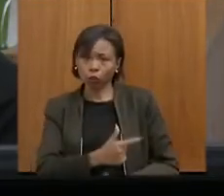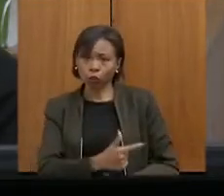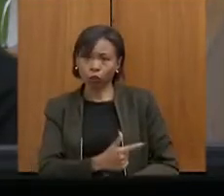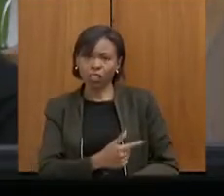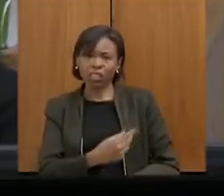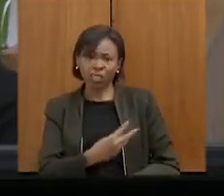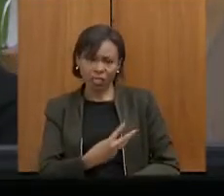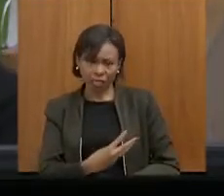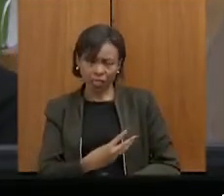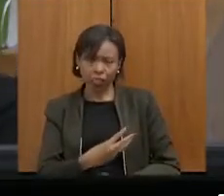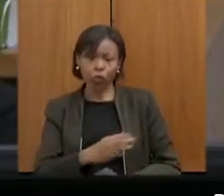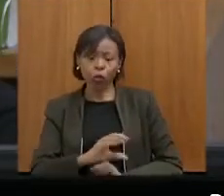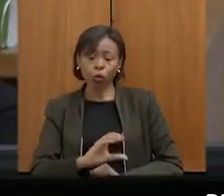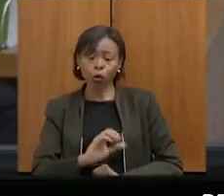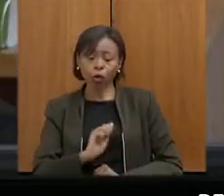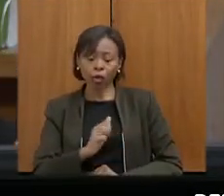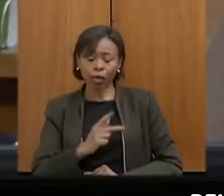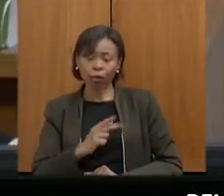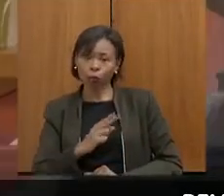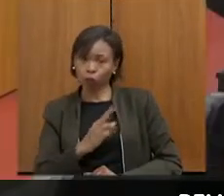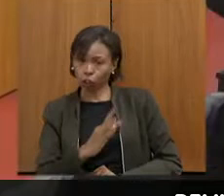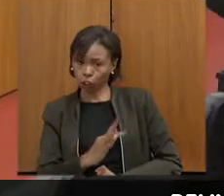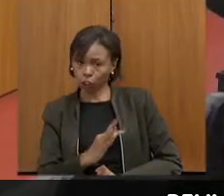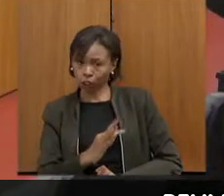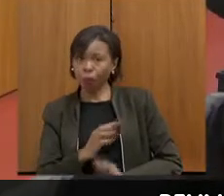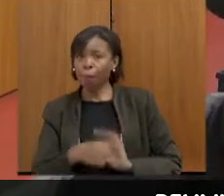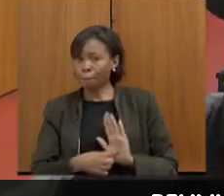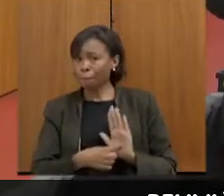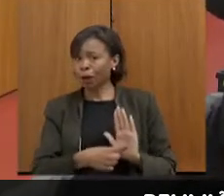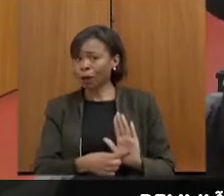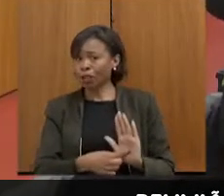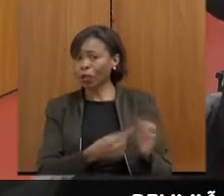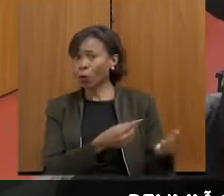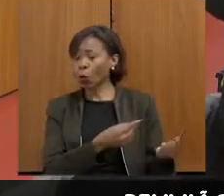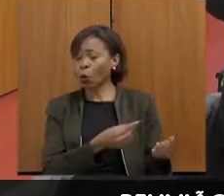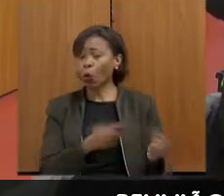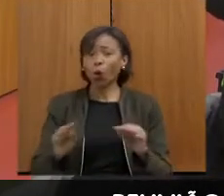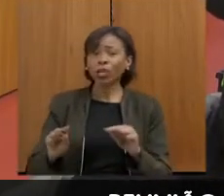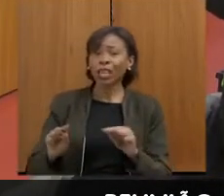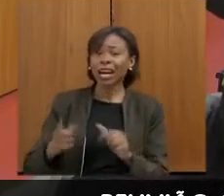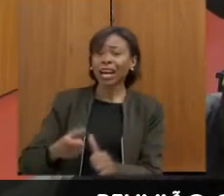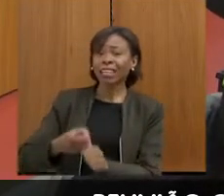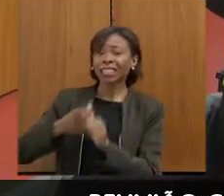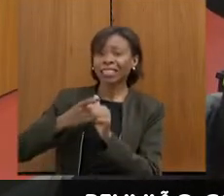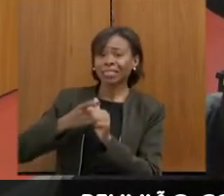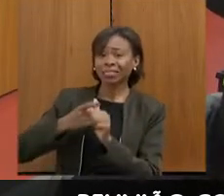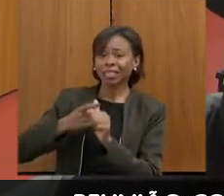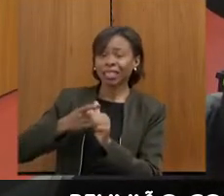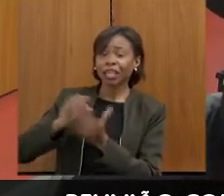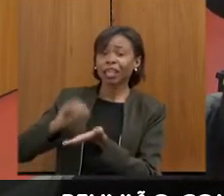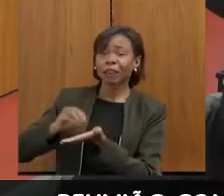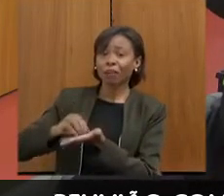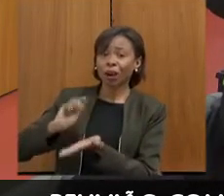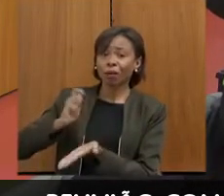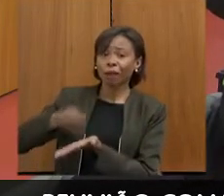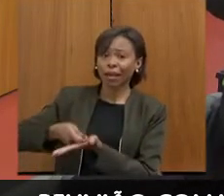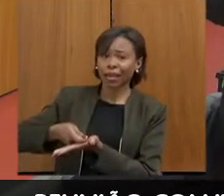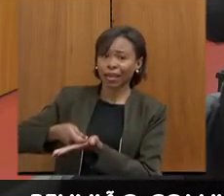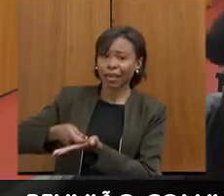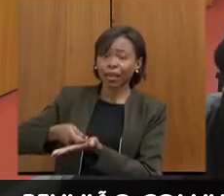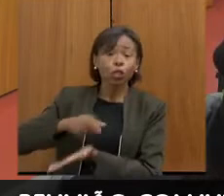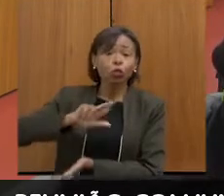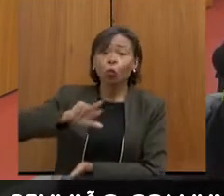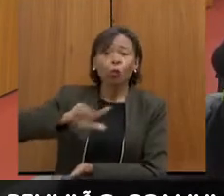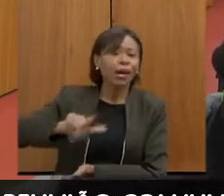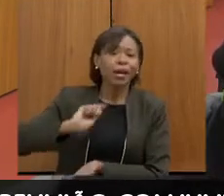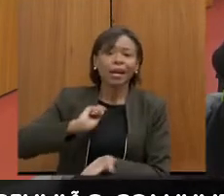capítulo, ele traz lá o ataque à dívida inadimplida, em função de eliminar. Ele não trata da dívida corrente